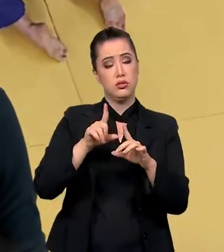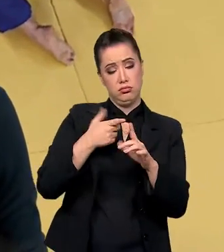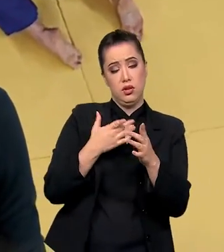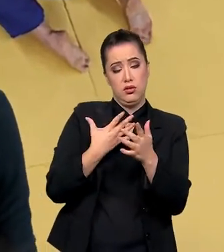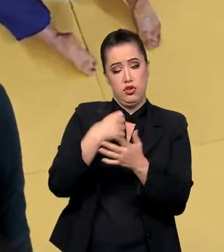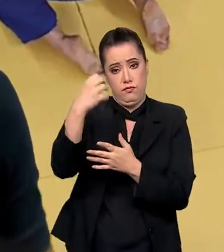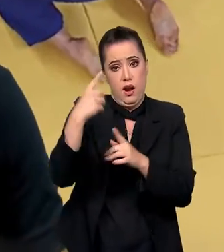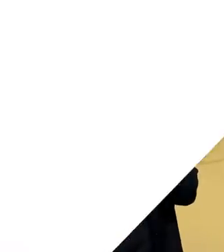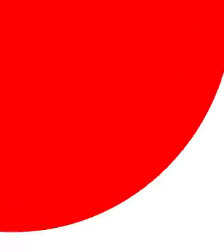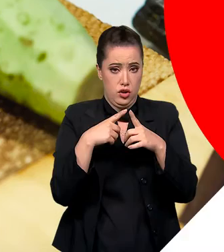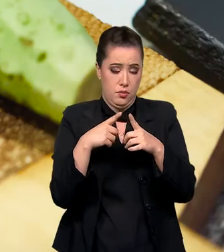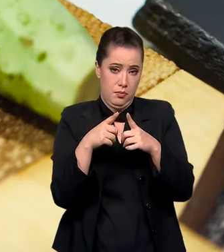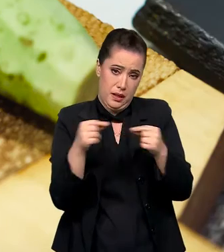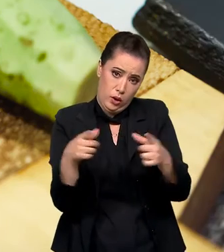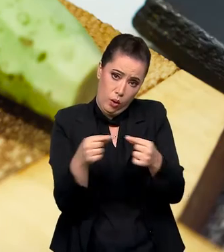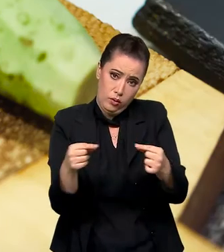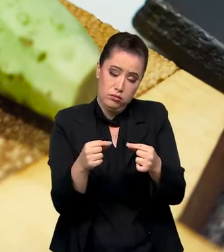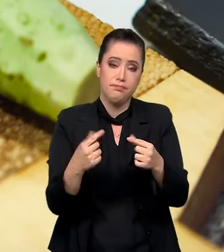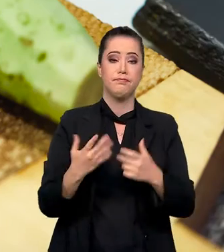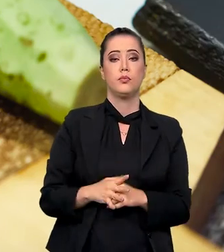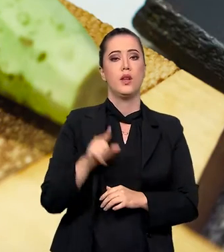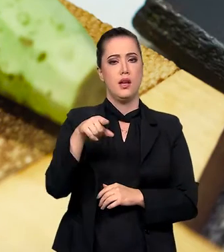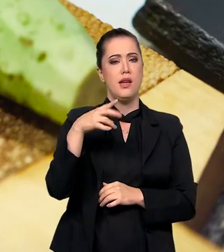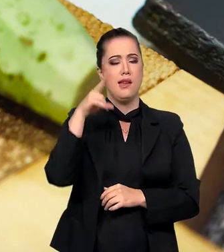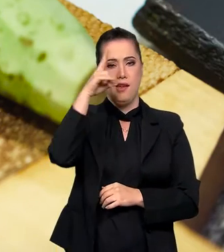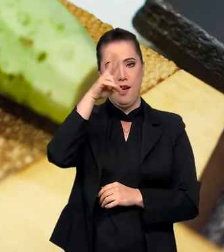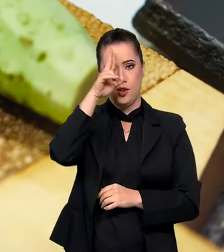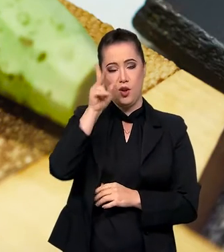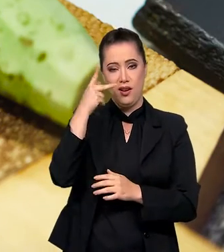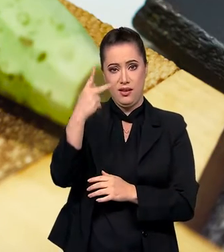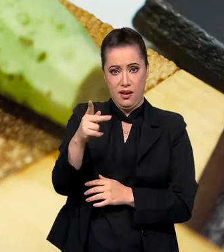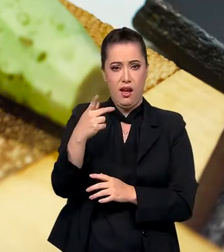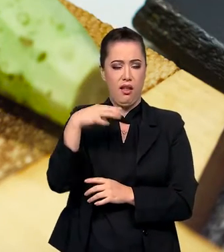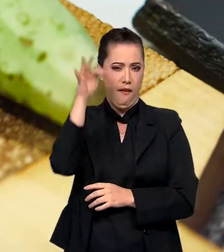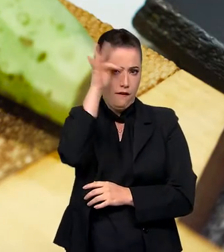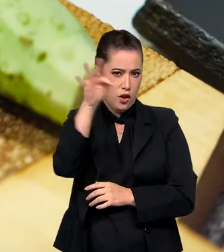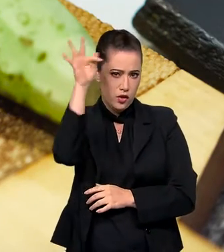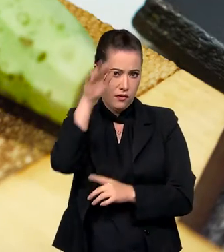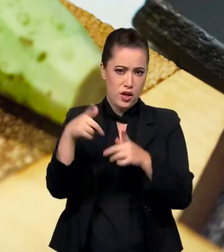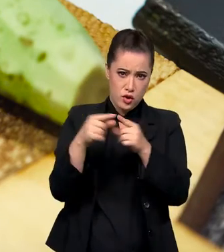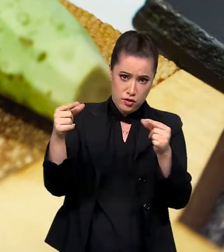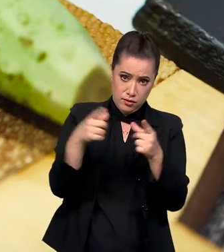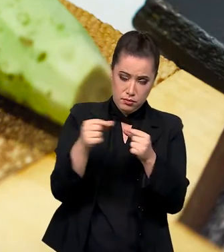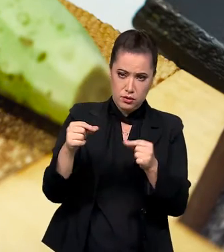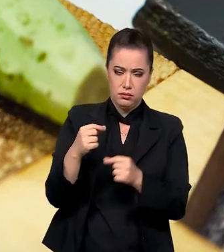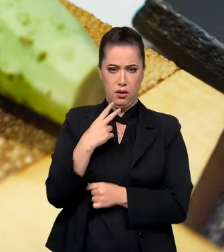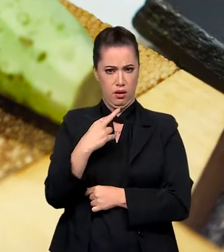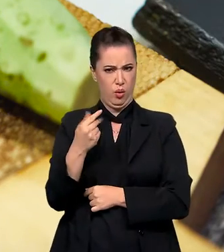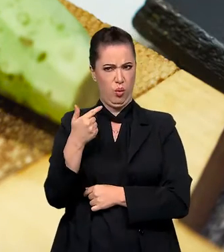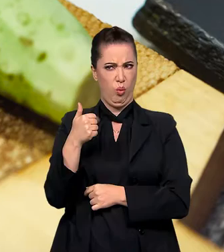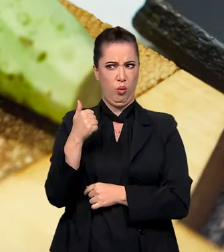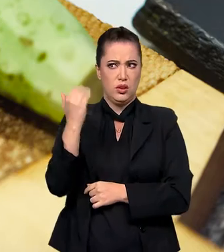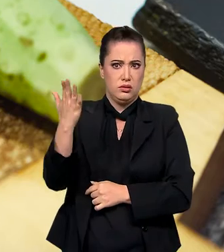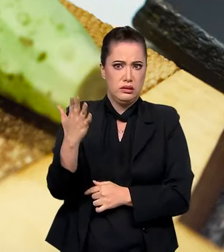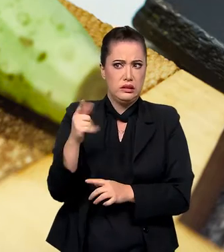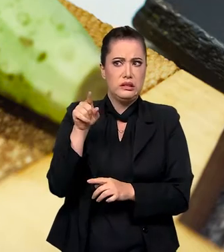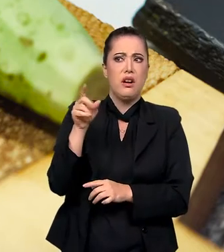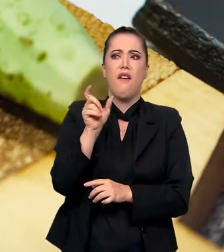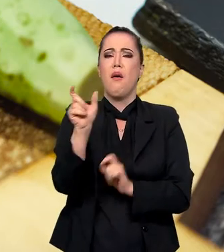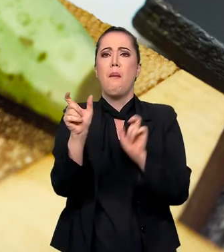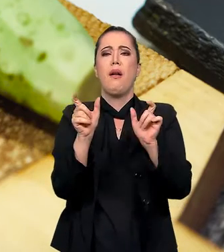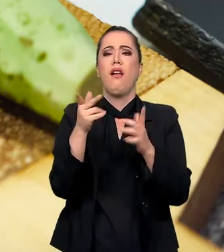antes de ir pra Tóquio. E olha, essa história dela tem tudo a ver com a filosofia japonesa conhecida como Wasabi.